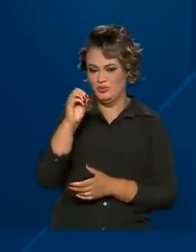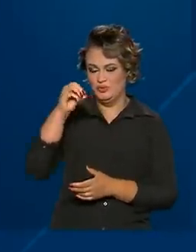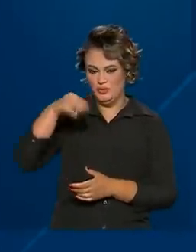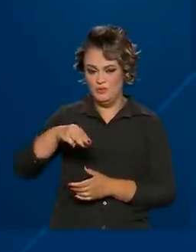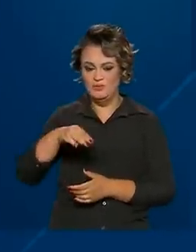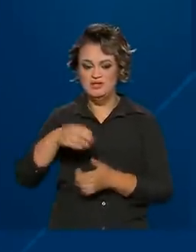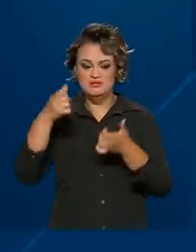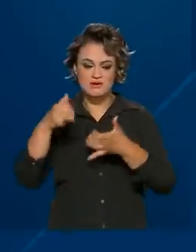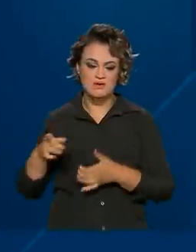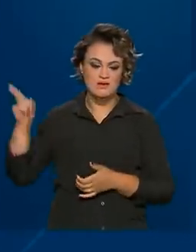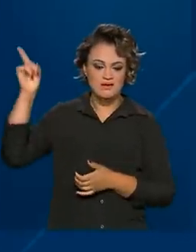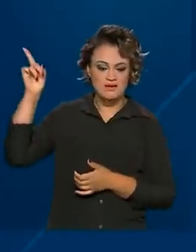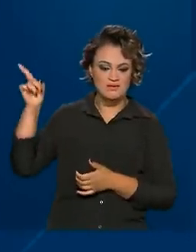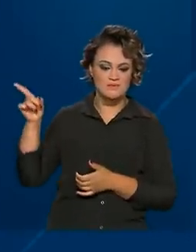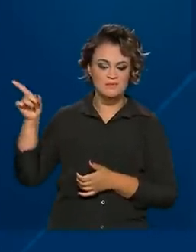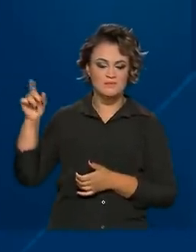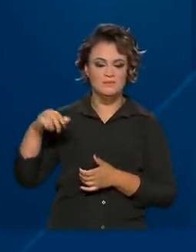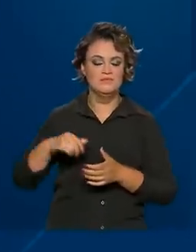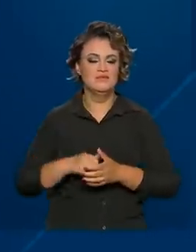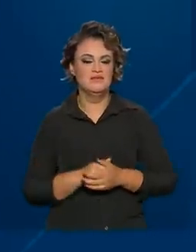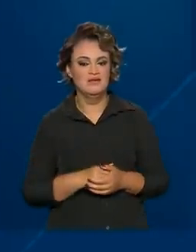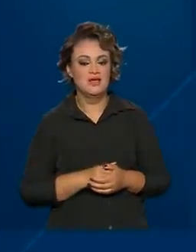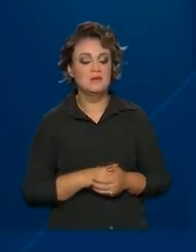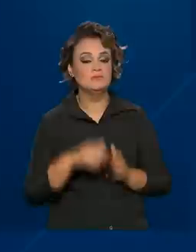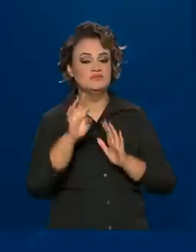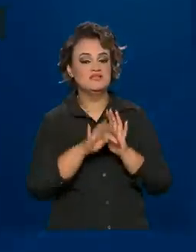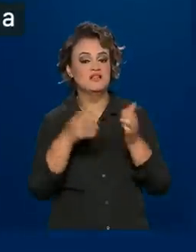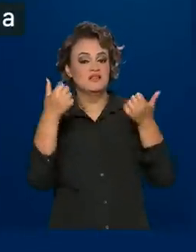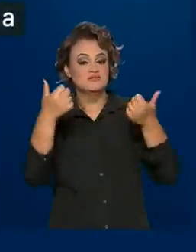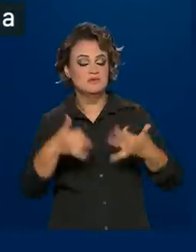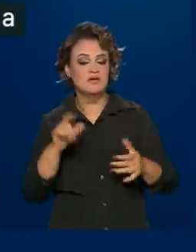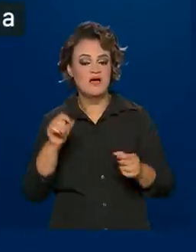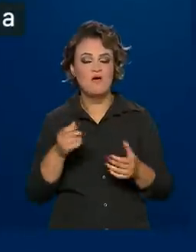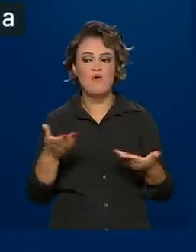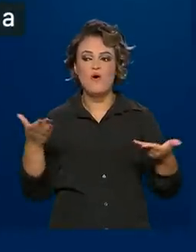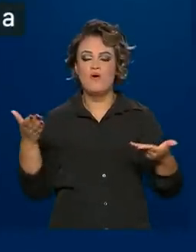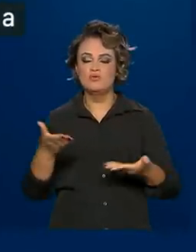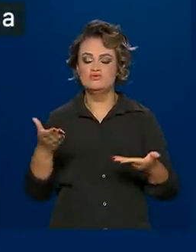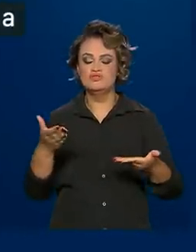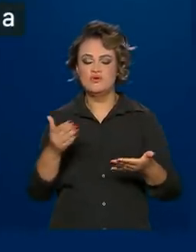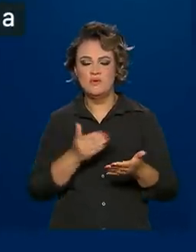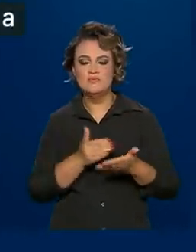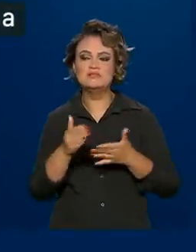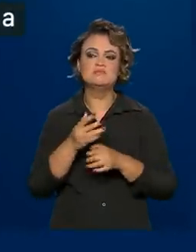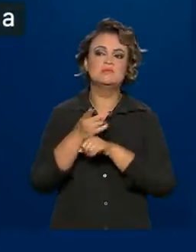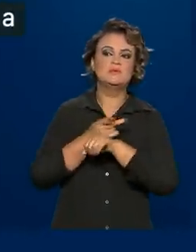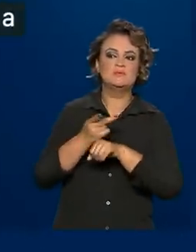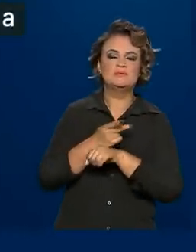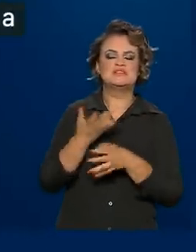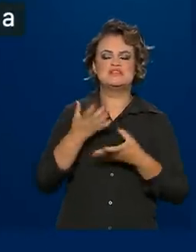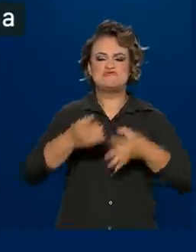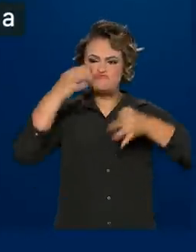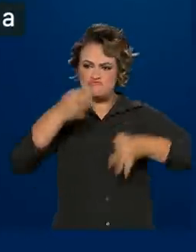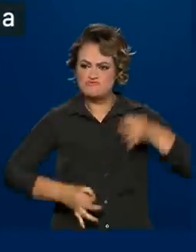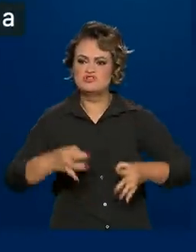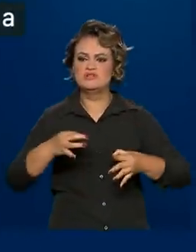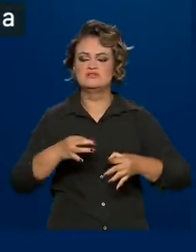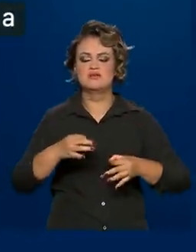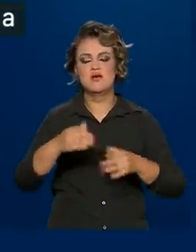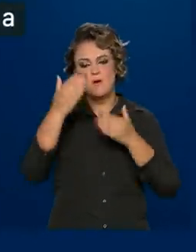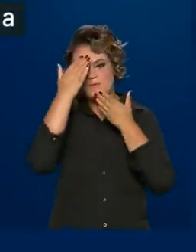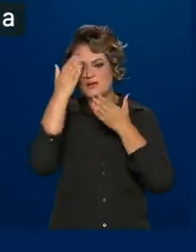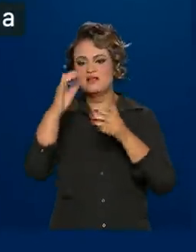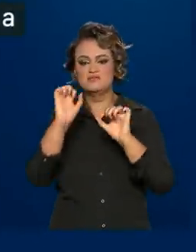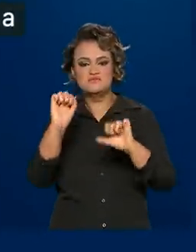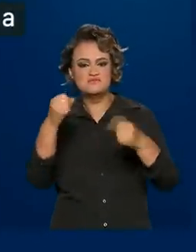também divulgou uma nota em suas redes sociais. No texto, ela afirma que hoje se inicia a busca por justiça e agradece